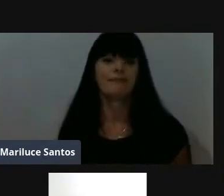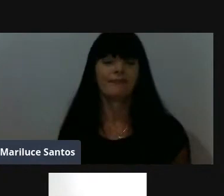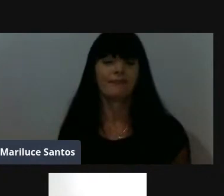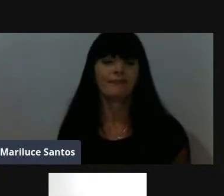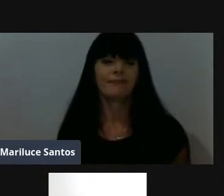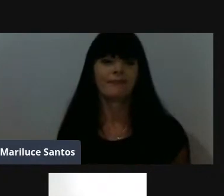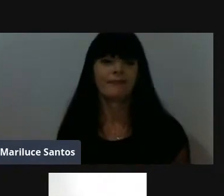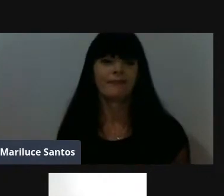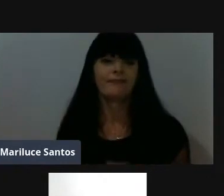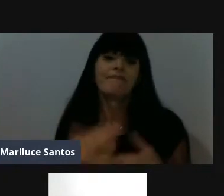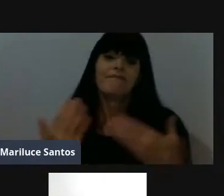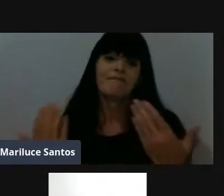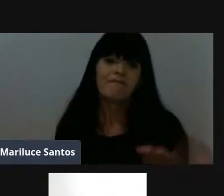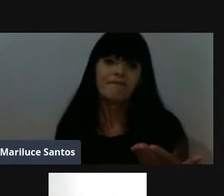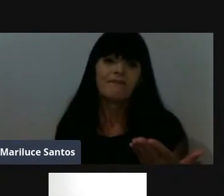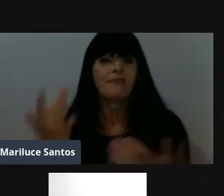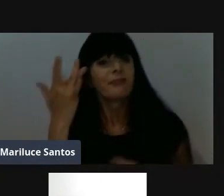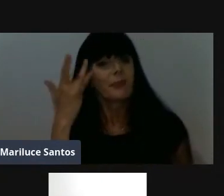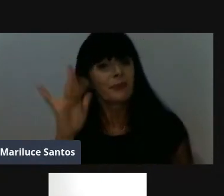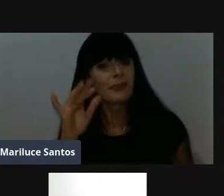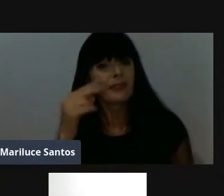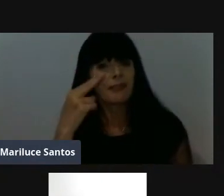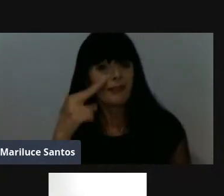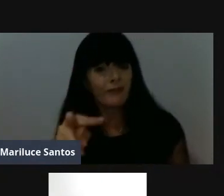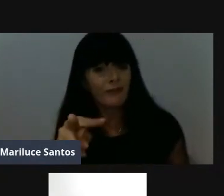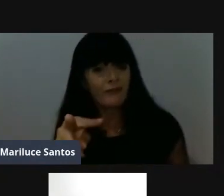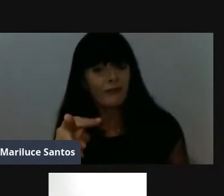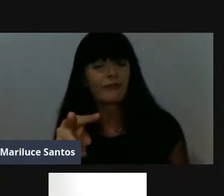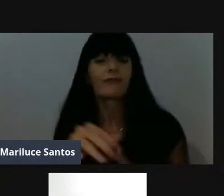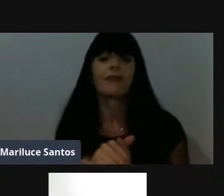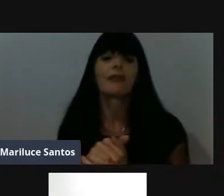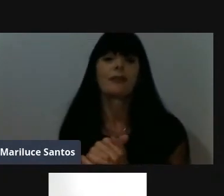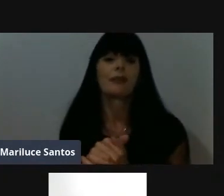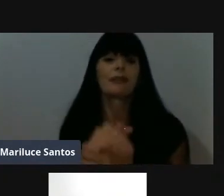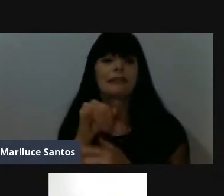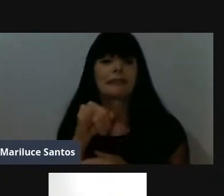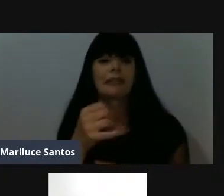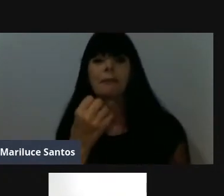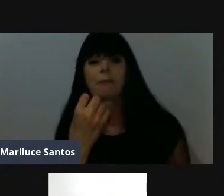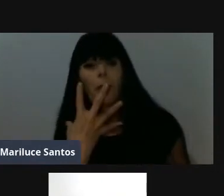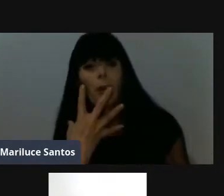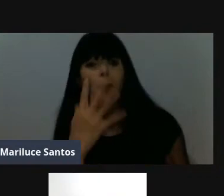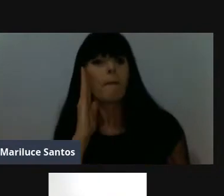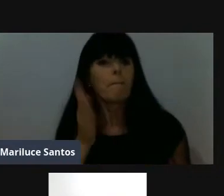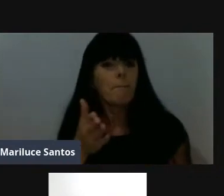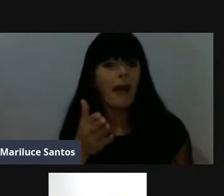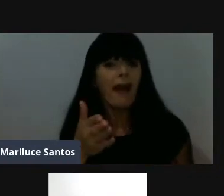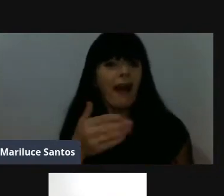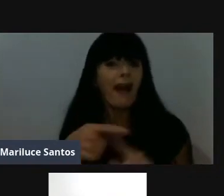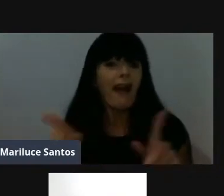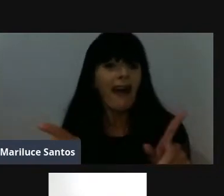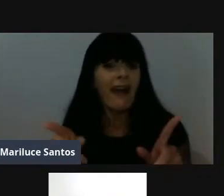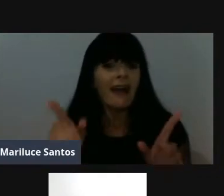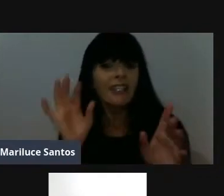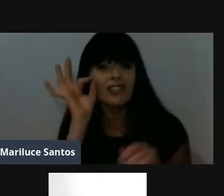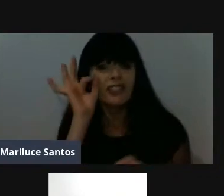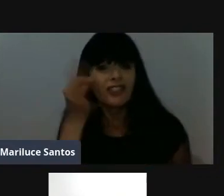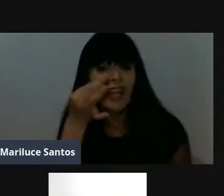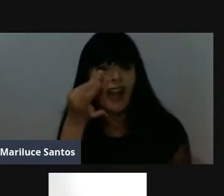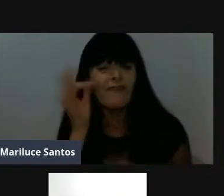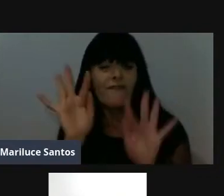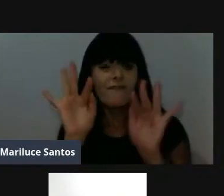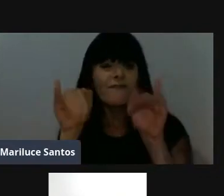Gente, não sei se vocês estão agradando, mas a gente já está no final, né, nós já